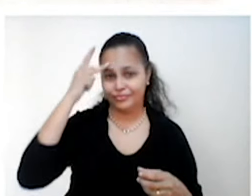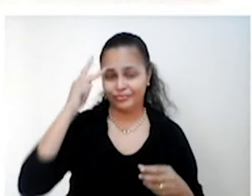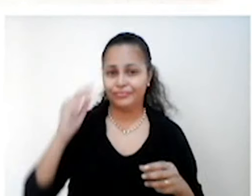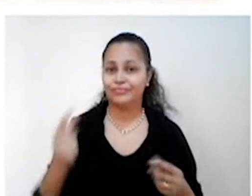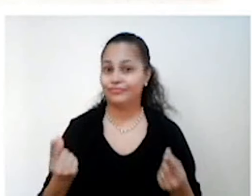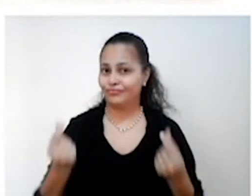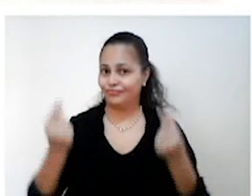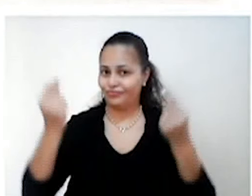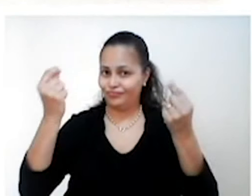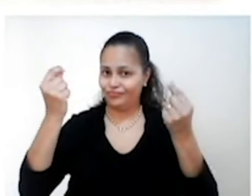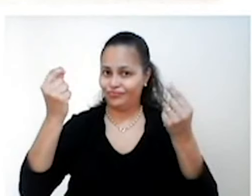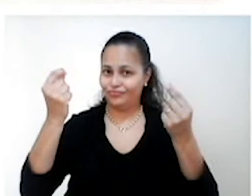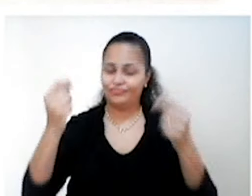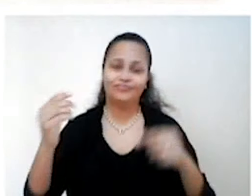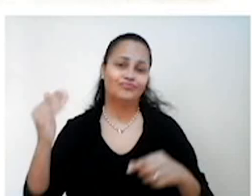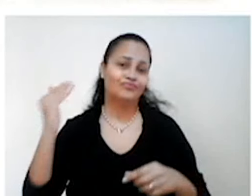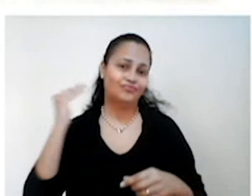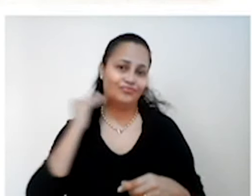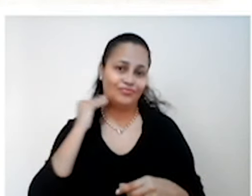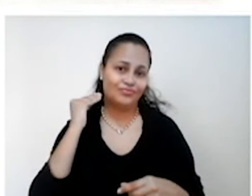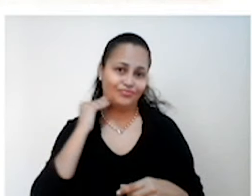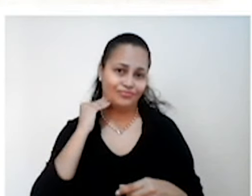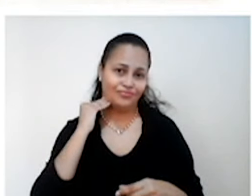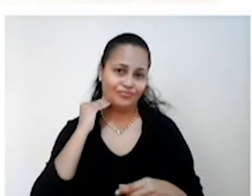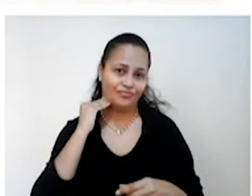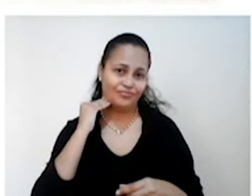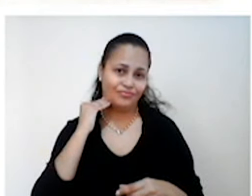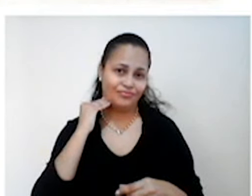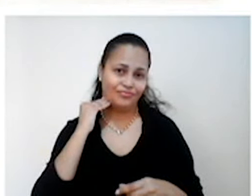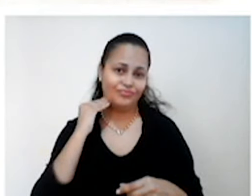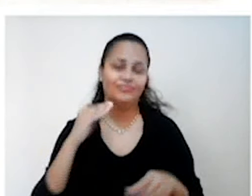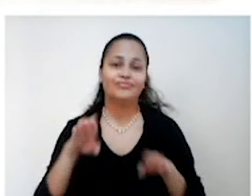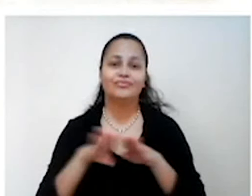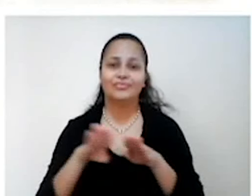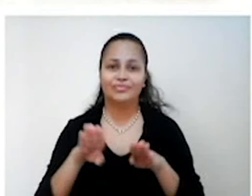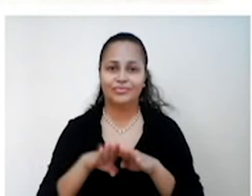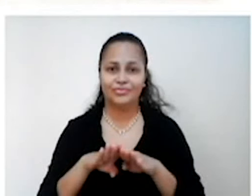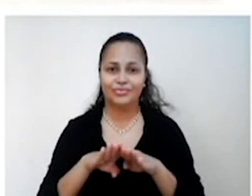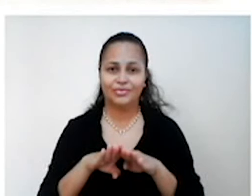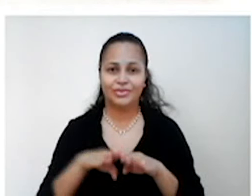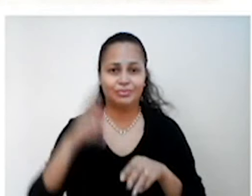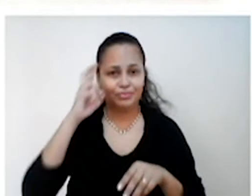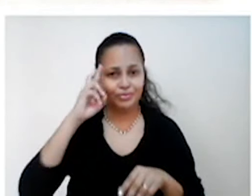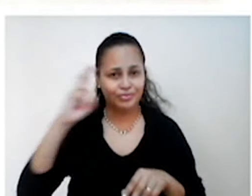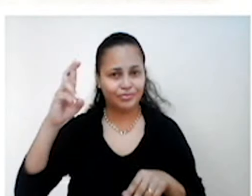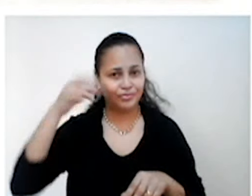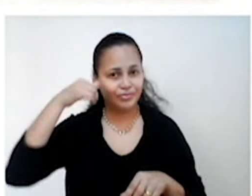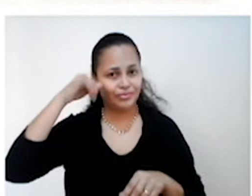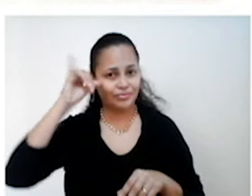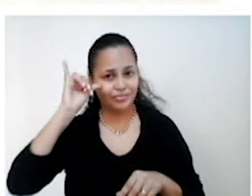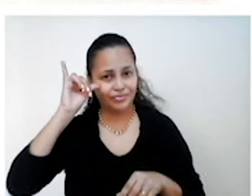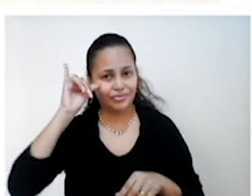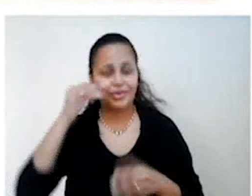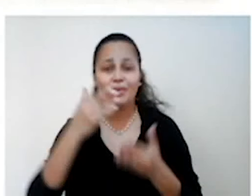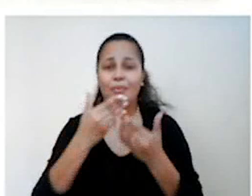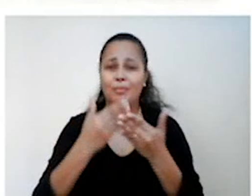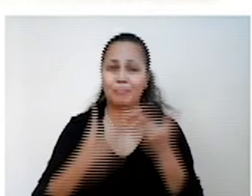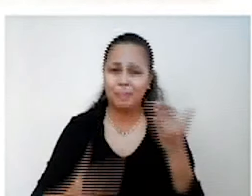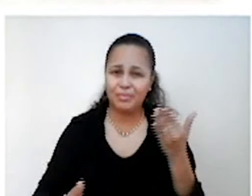banqueiros e latifundiários que tinham medo do avanço do comunismo, medo de perder suas